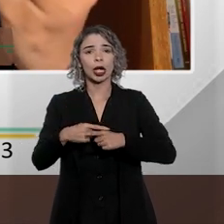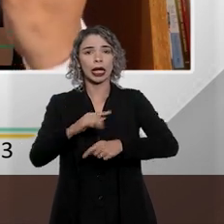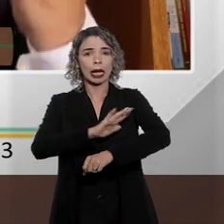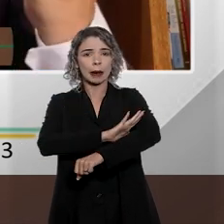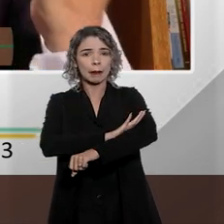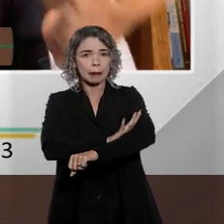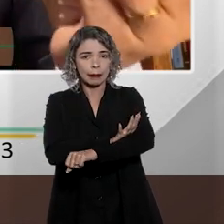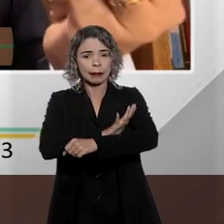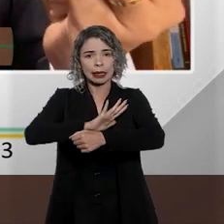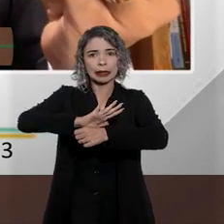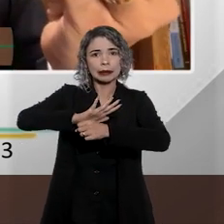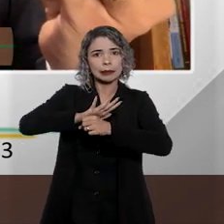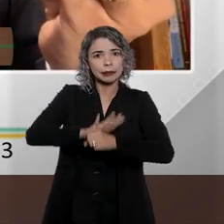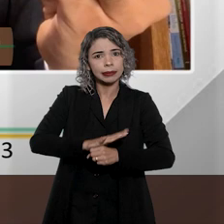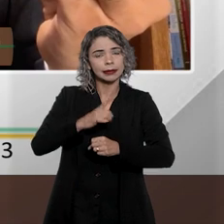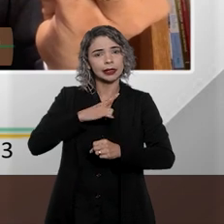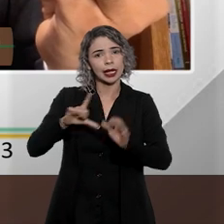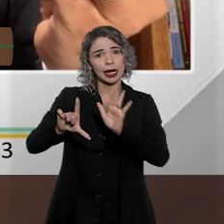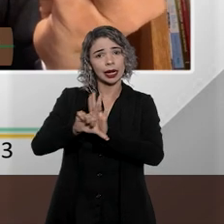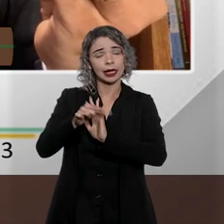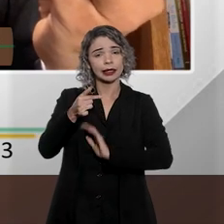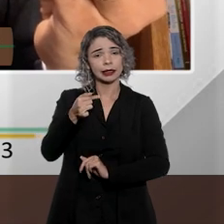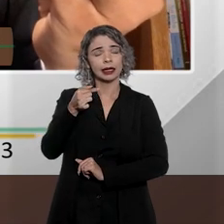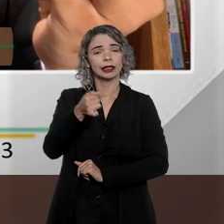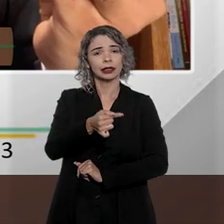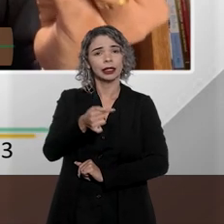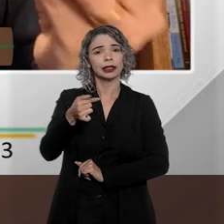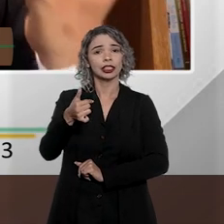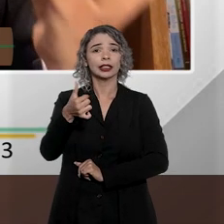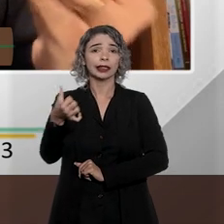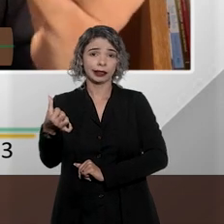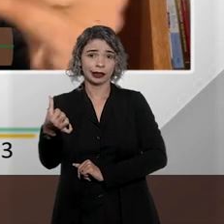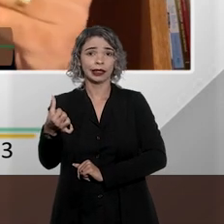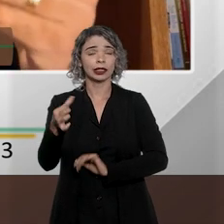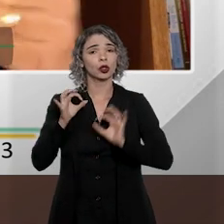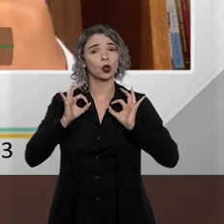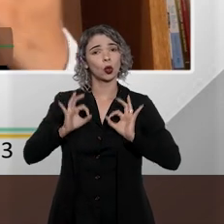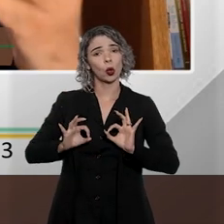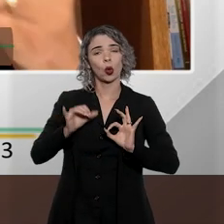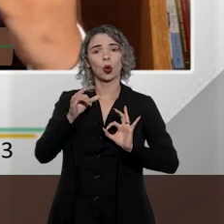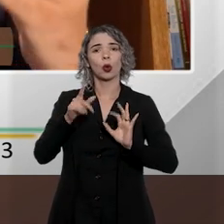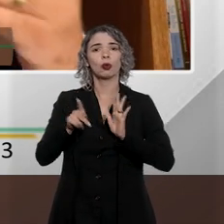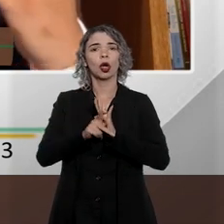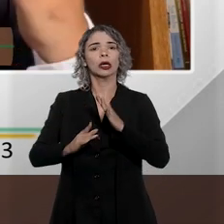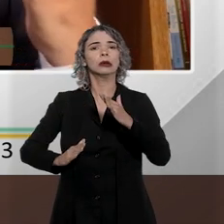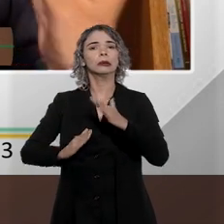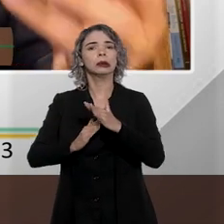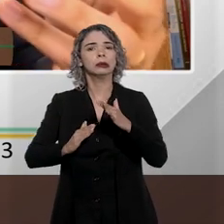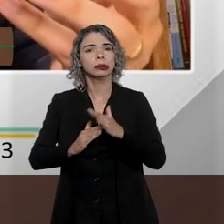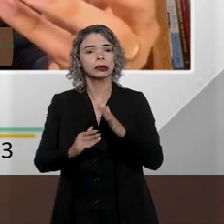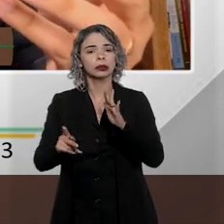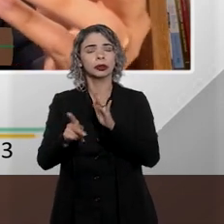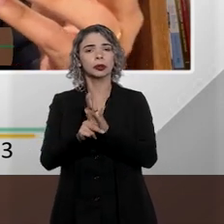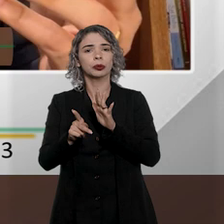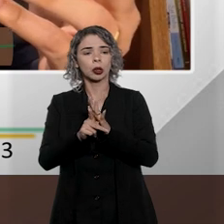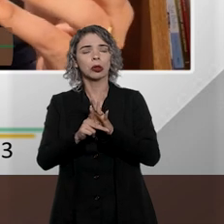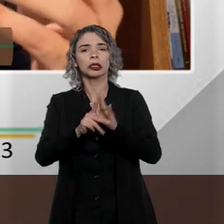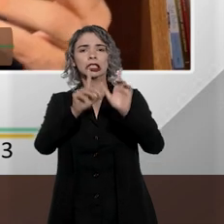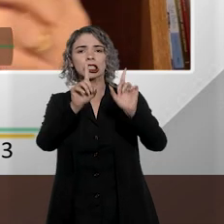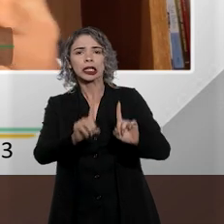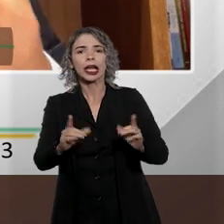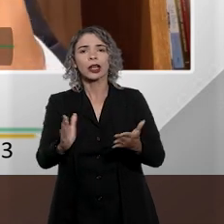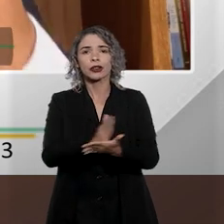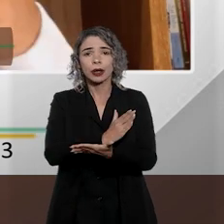e o preconceito racial estavam na lei 7.716, com condutas como obstaculizar o exercício de determinados